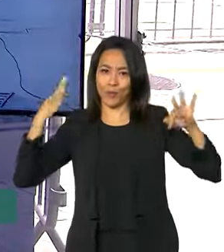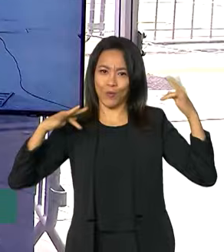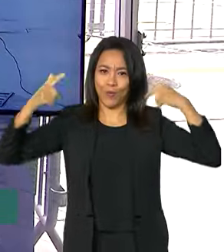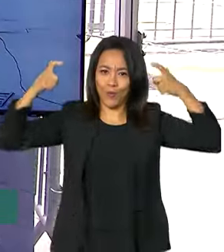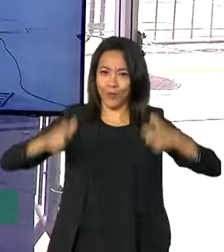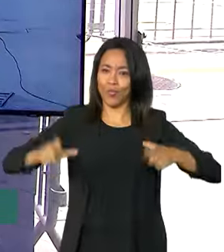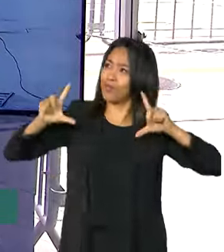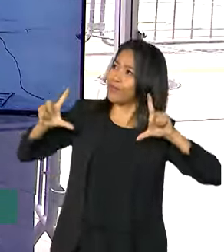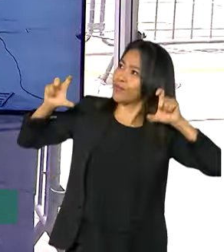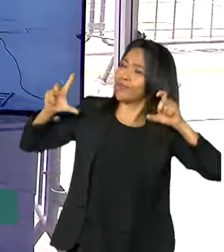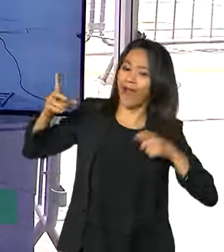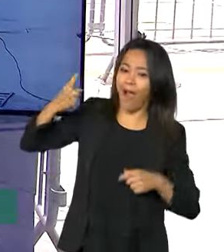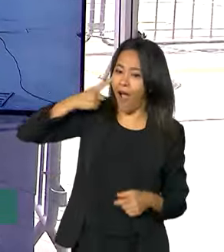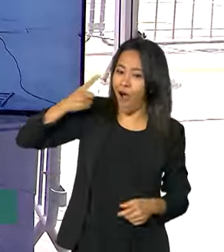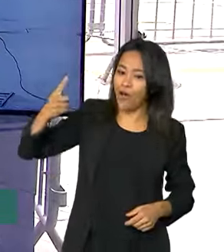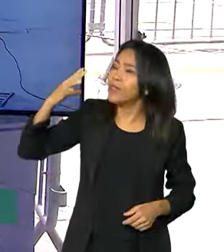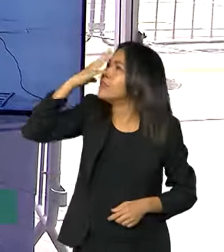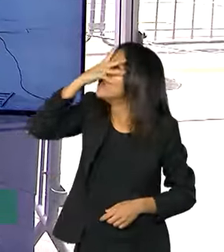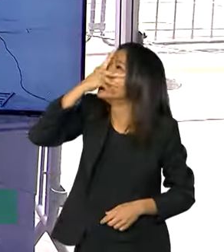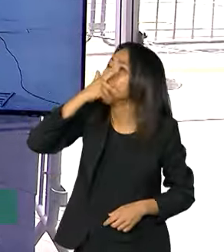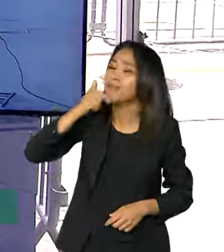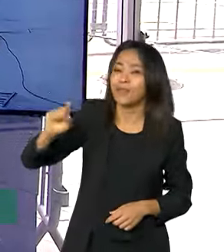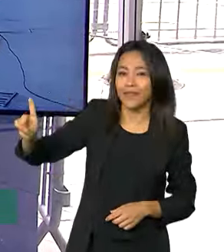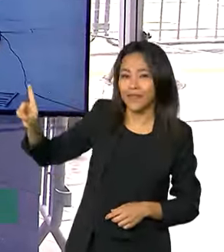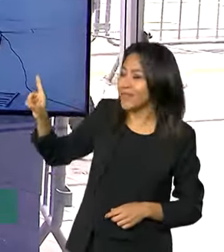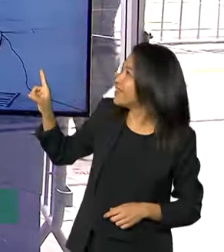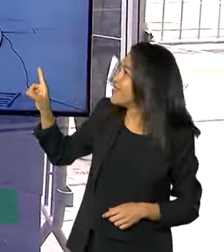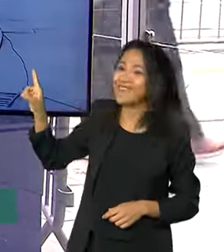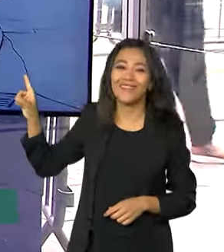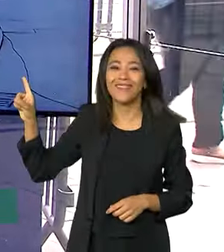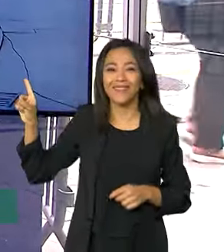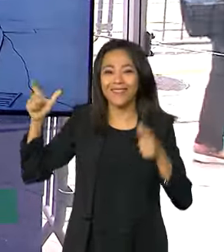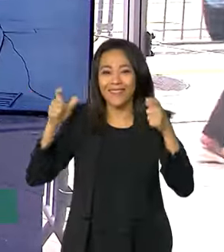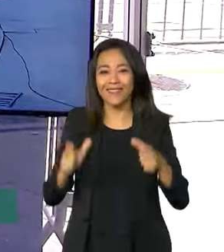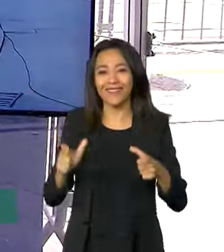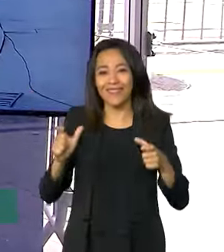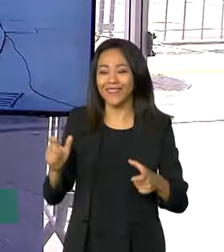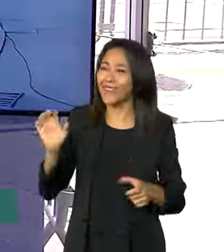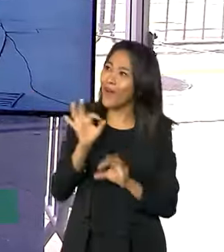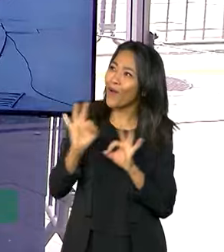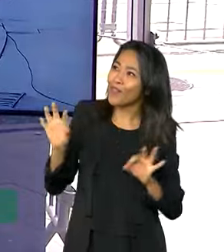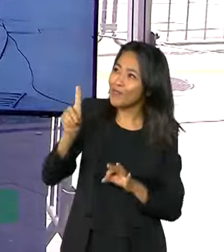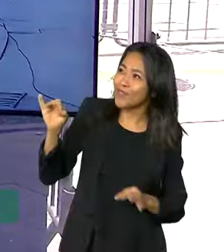Janeiro. Está lá na lindeza do Museu do Amanhã. Luana, um ótimo dia para você.